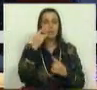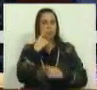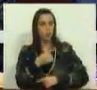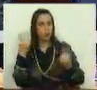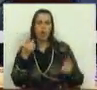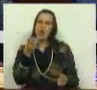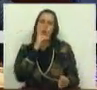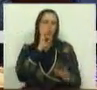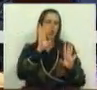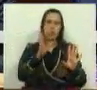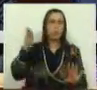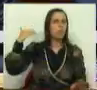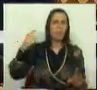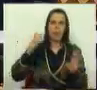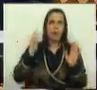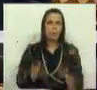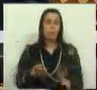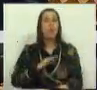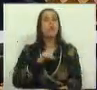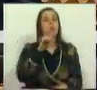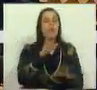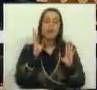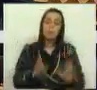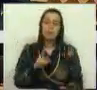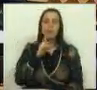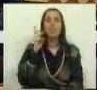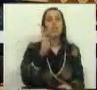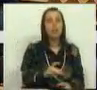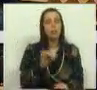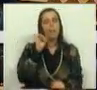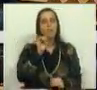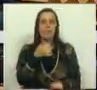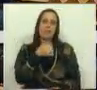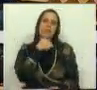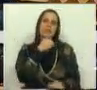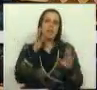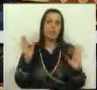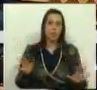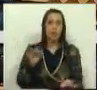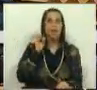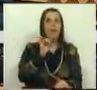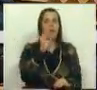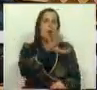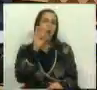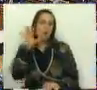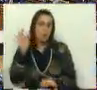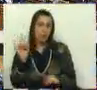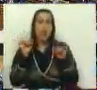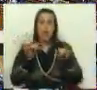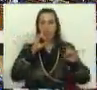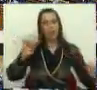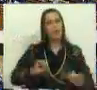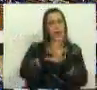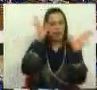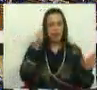Portanto, não se desculpe com o passado. O Sr. tem é que responder pelas suas decisões e pelas suas opções. Isto é claro,